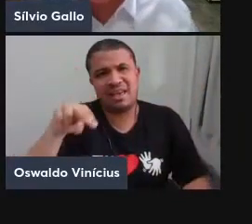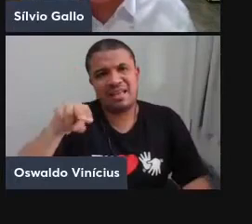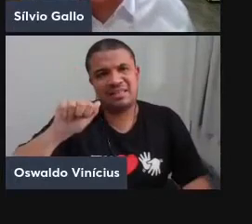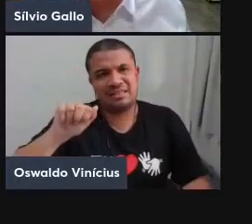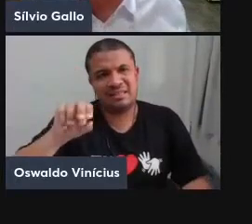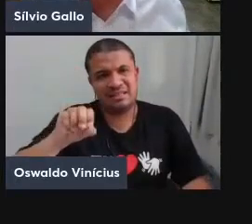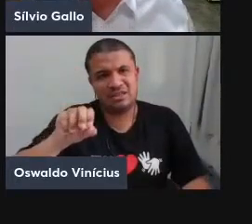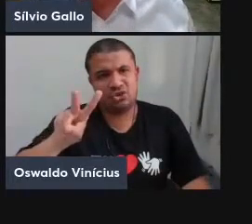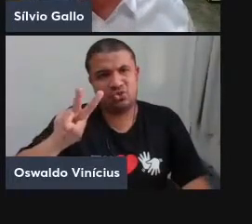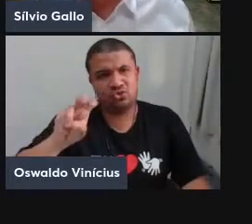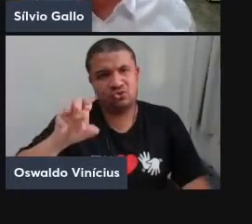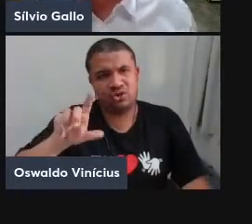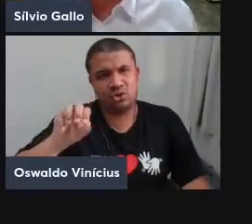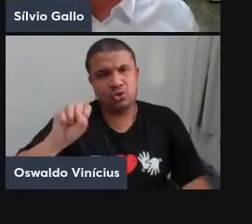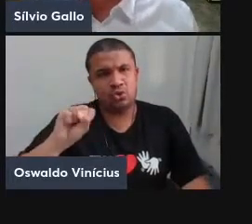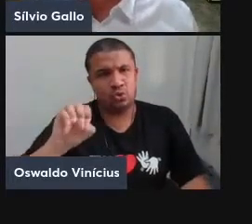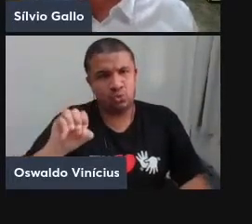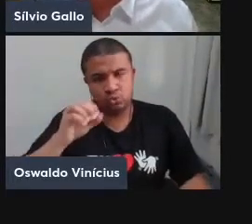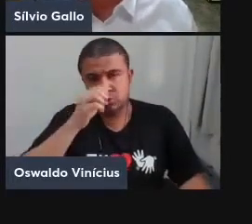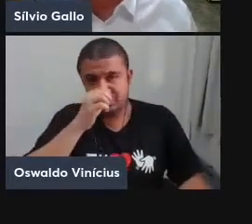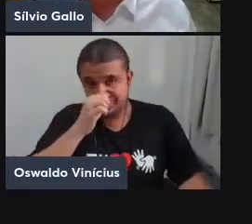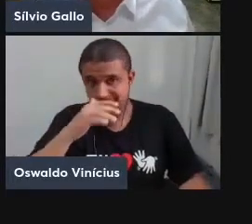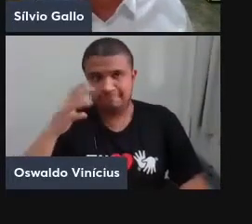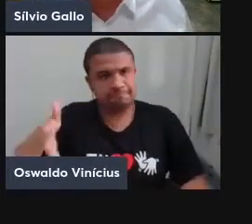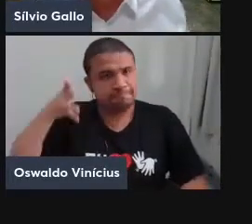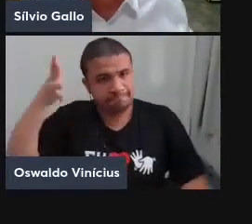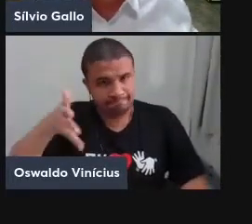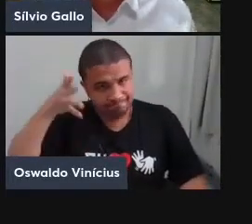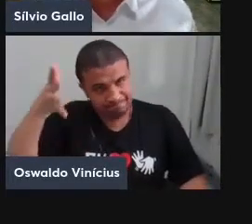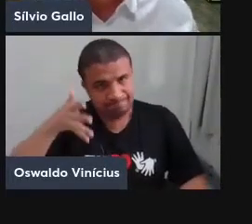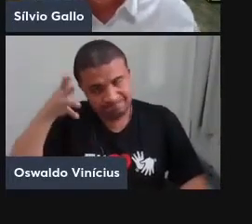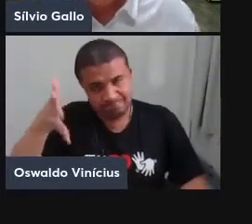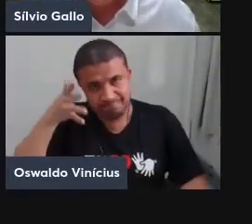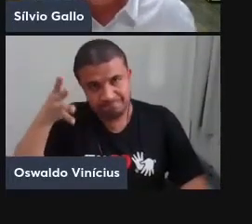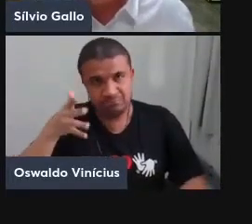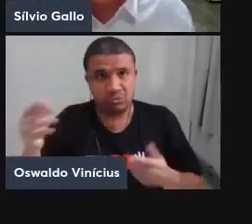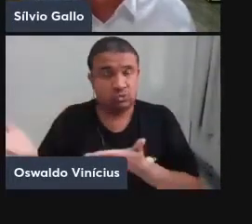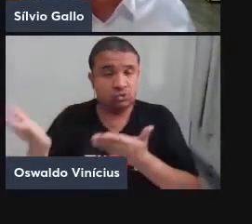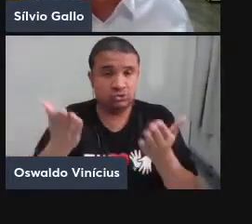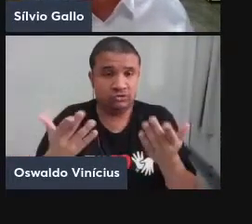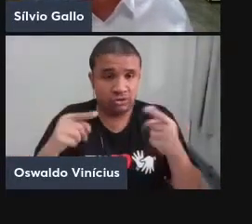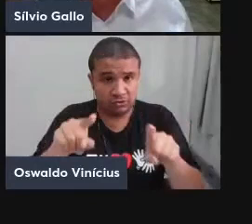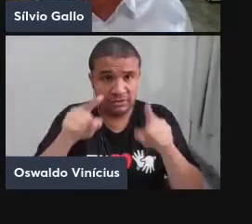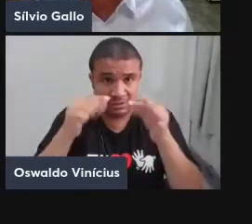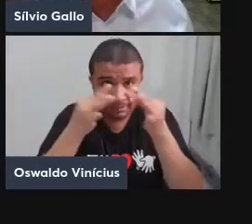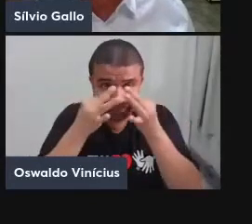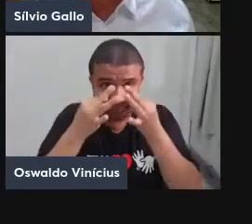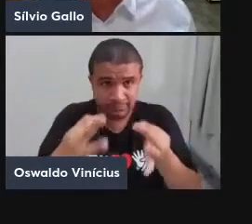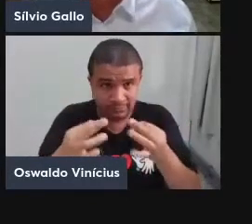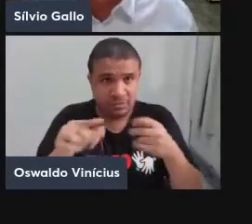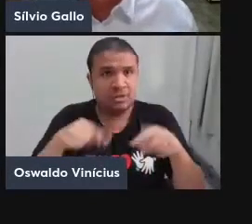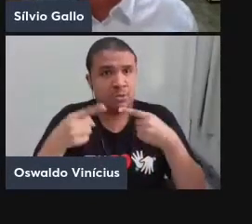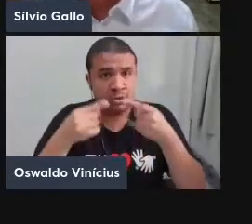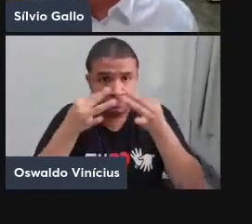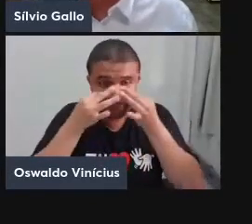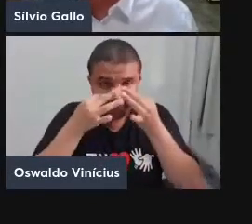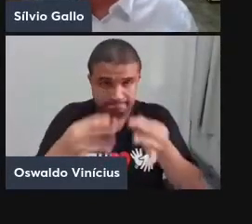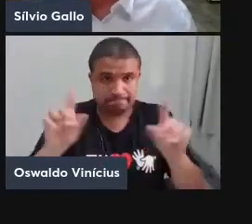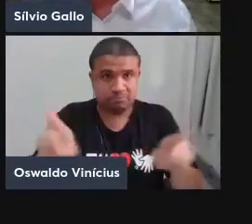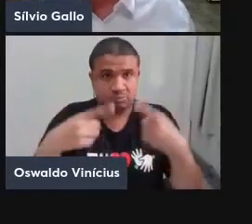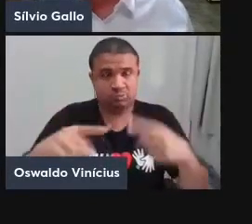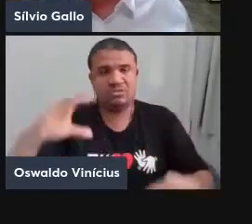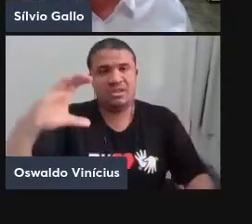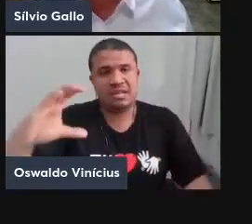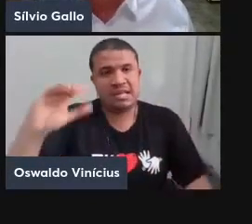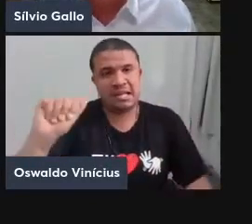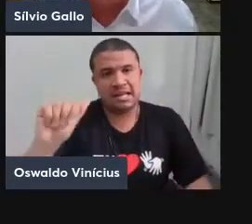tempo de a gente encerrar essa fala ouvindo a canção do Caetano, que eu convido vocês a ouvirem depois, quando tiverem um tempinho,